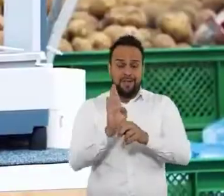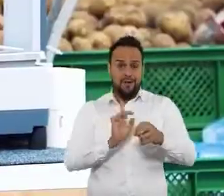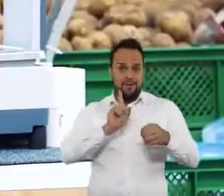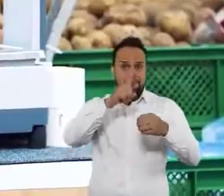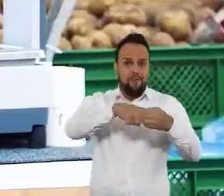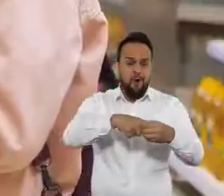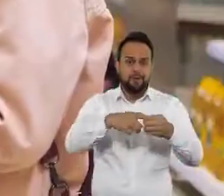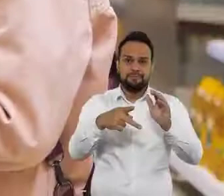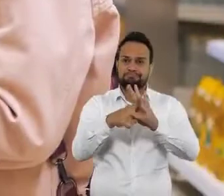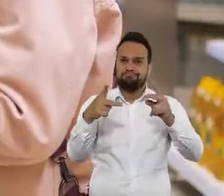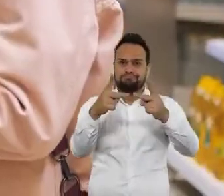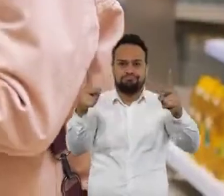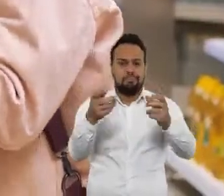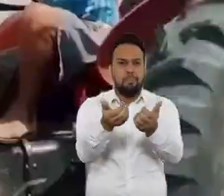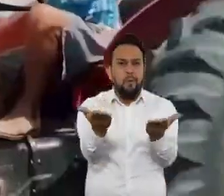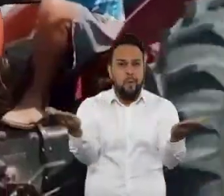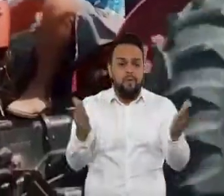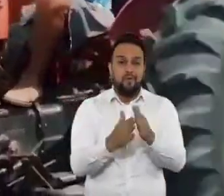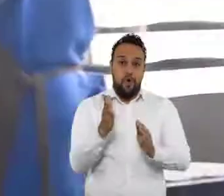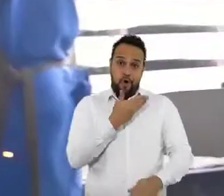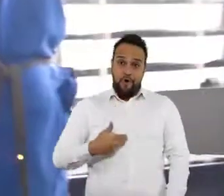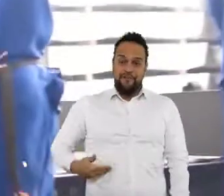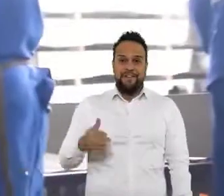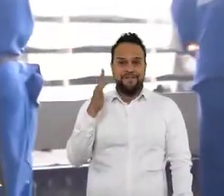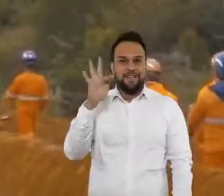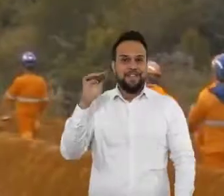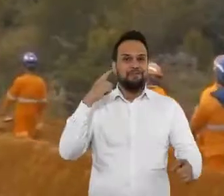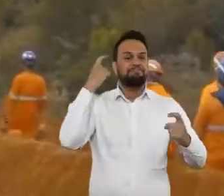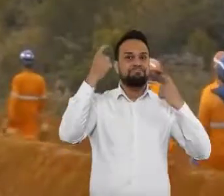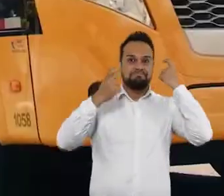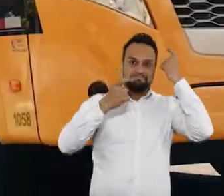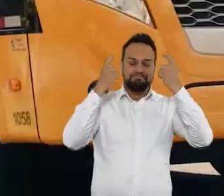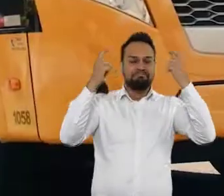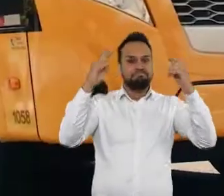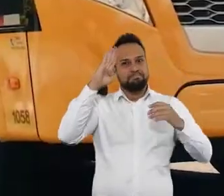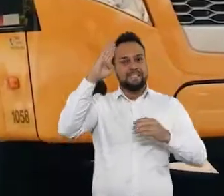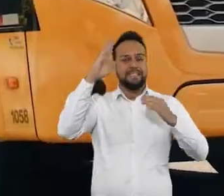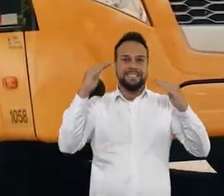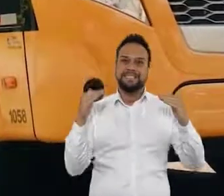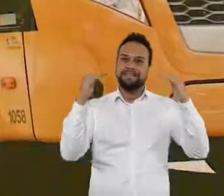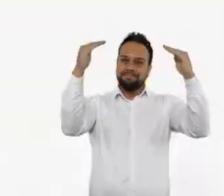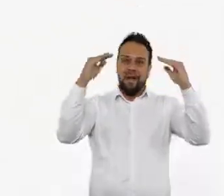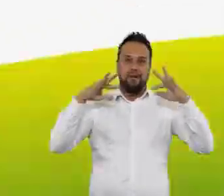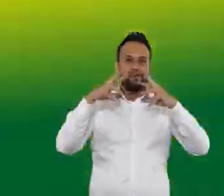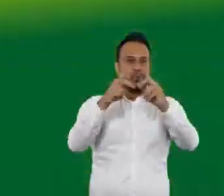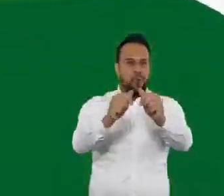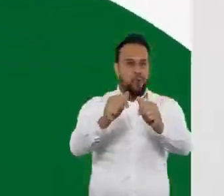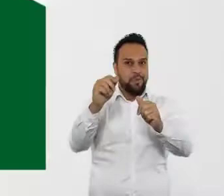vai voltar para as mãos do povo. É o governo federal pensando no Brasil acima de tudo.